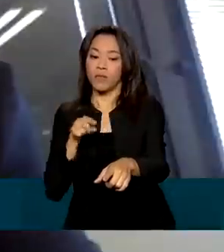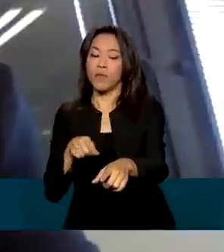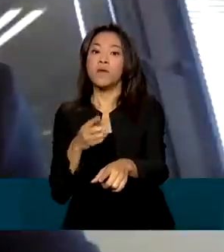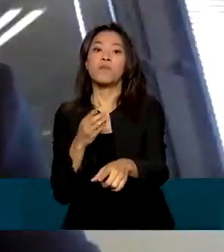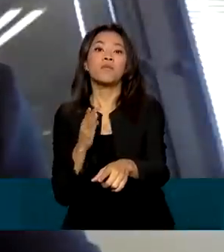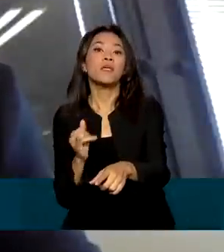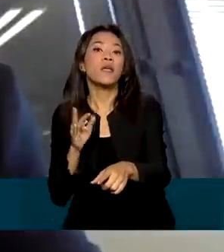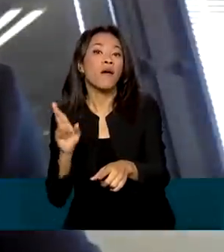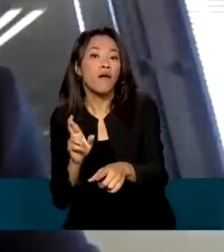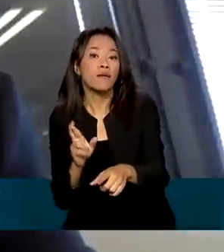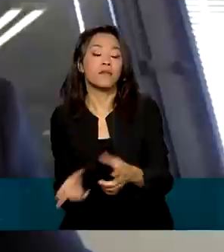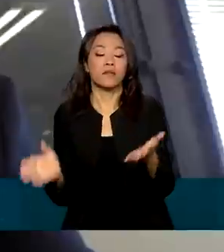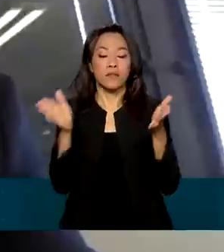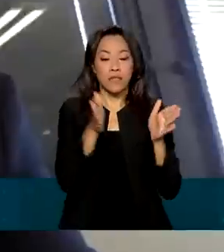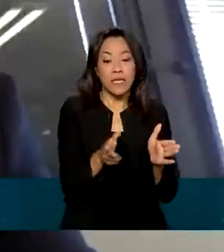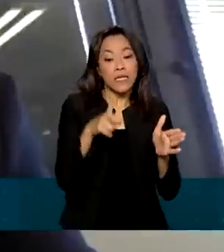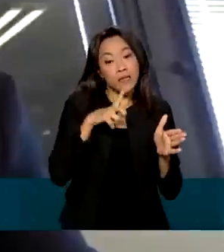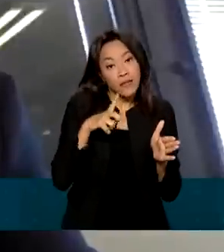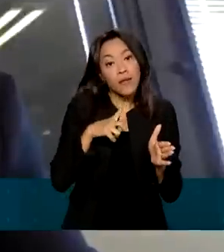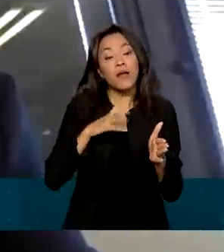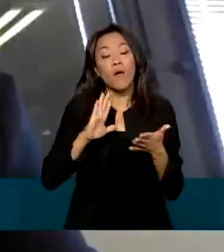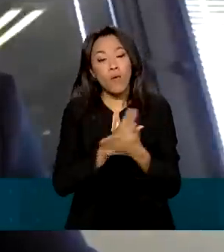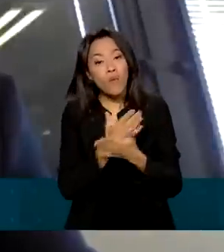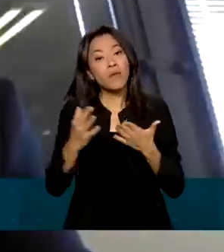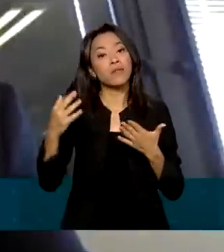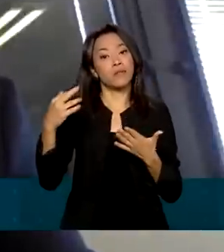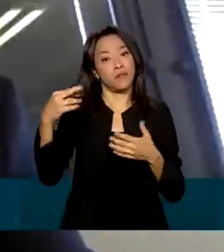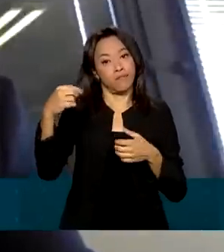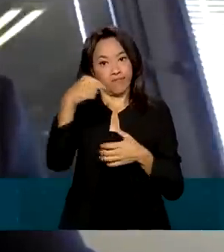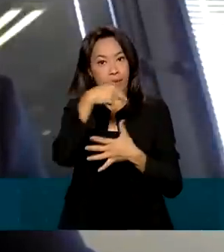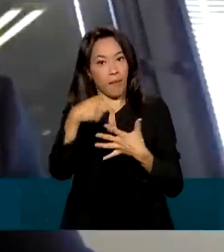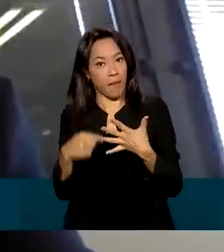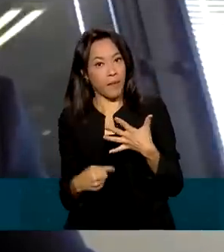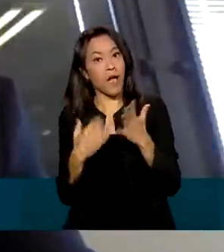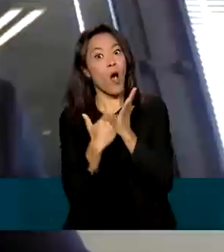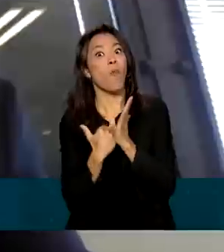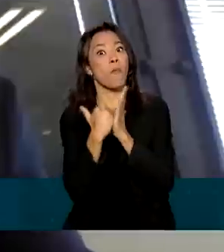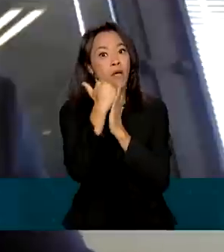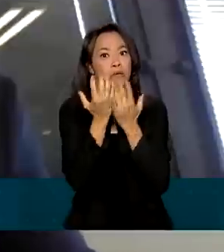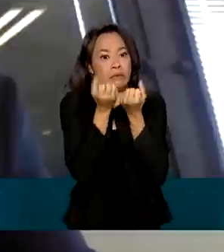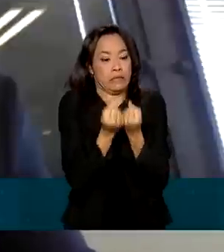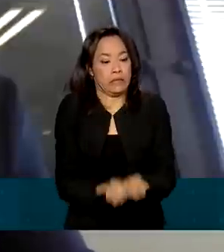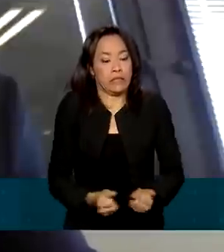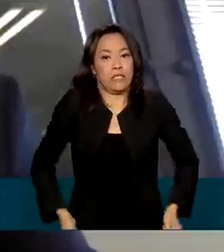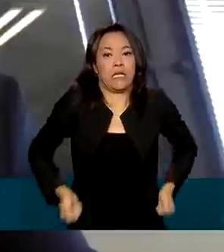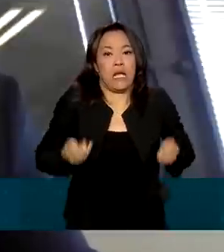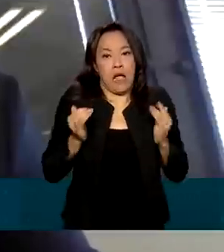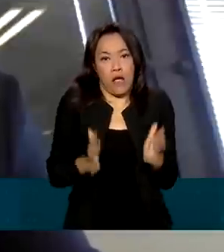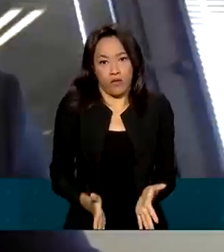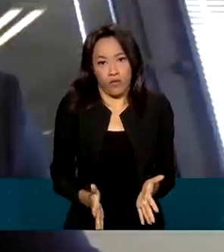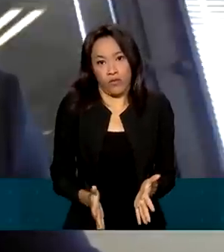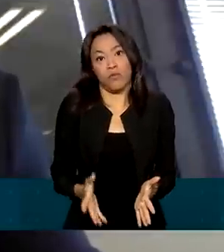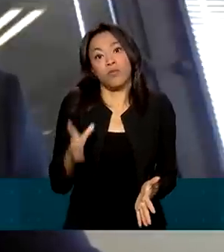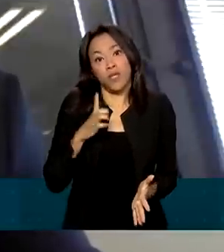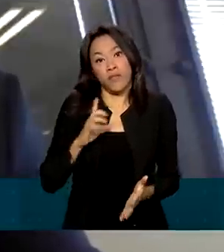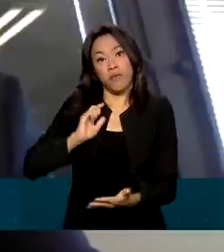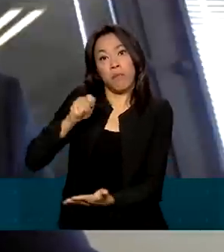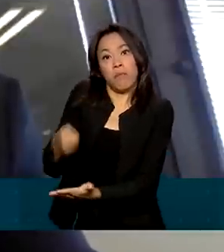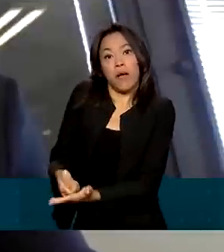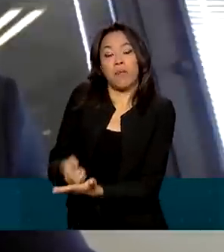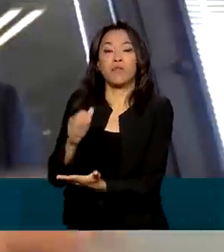Existem fatores pontuais que ajudam a explicar esse aumento nas despesas. O primeiro deles foi o pagamento de abono